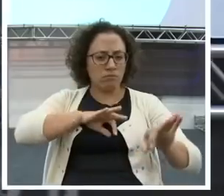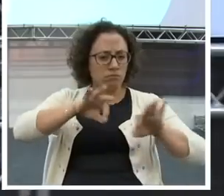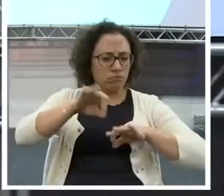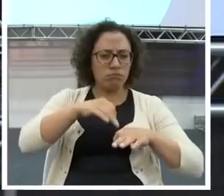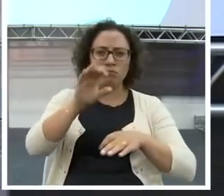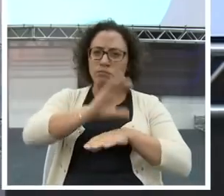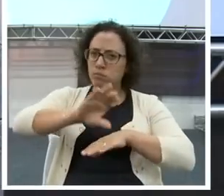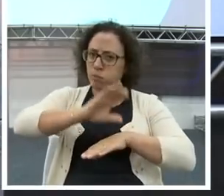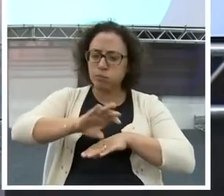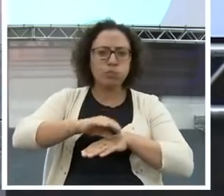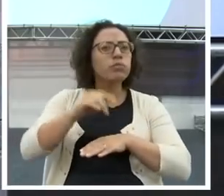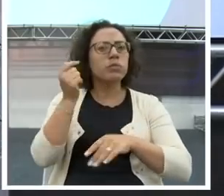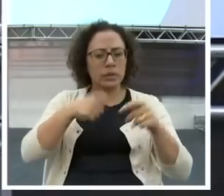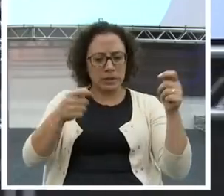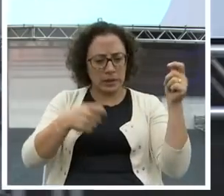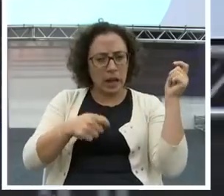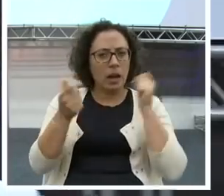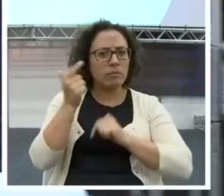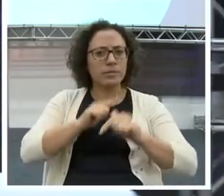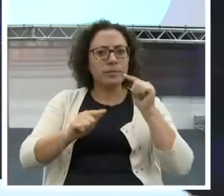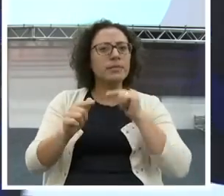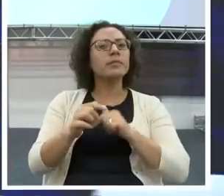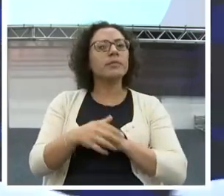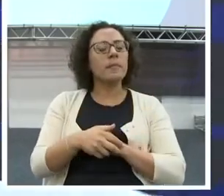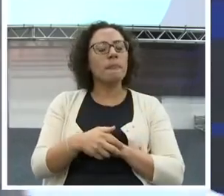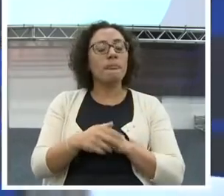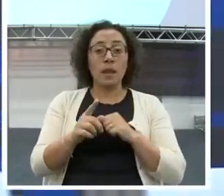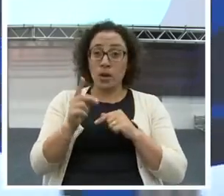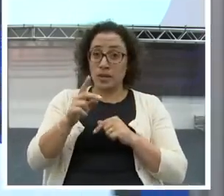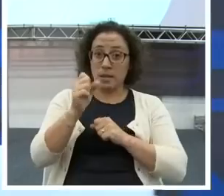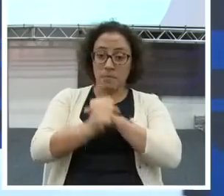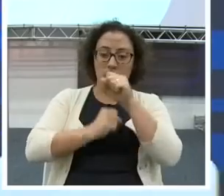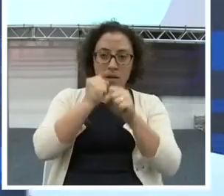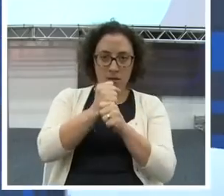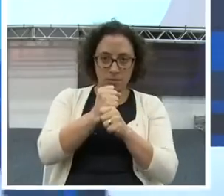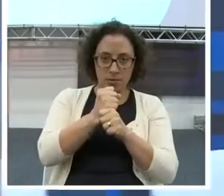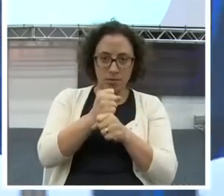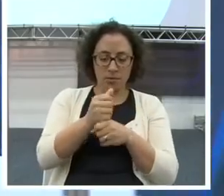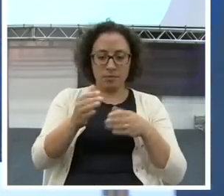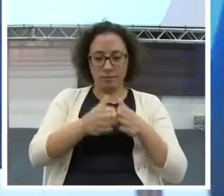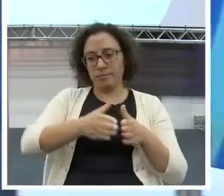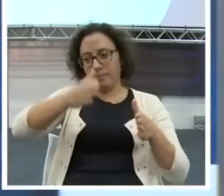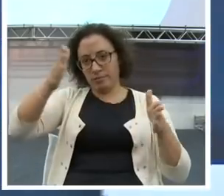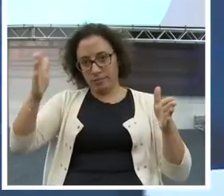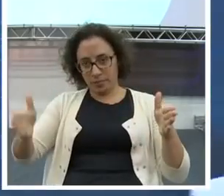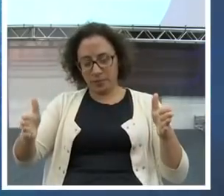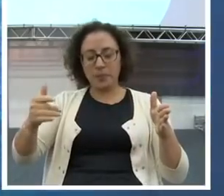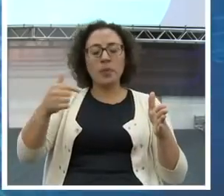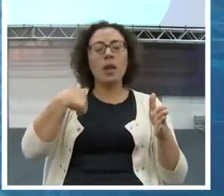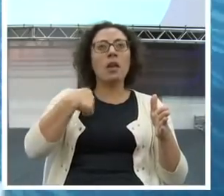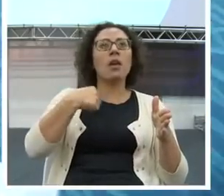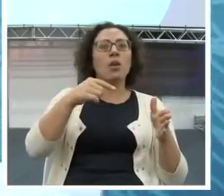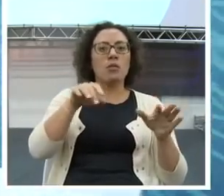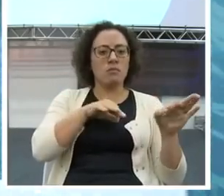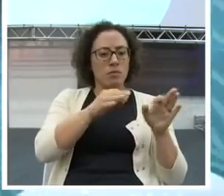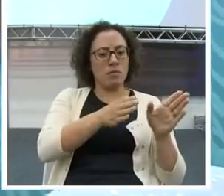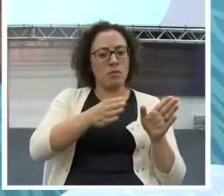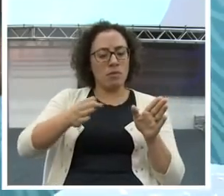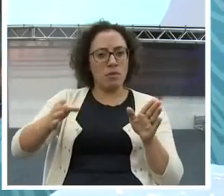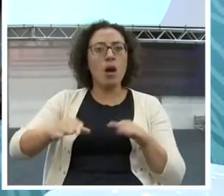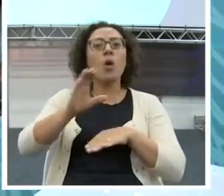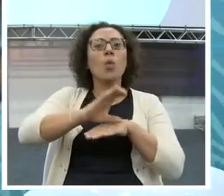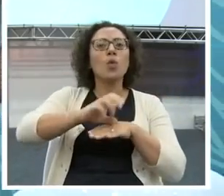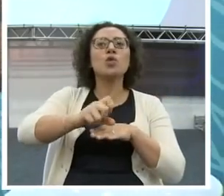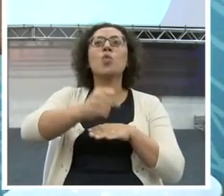Cara, eu todo ano, eu coloco uma meta de cursos. Uma meta de livros.